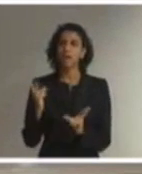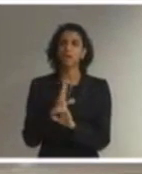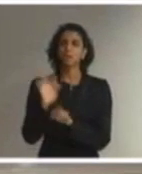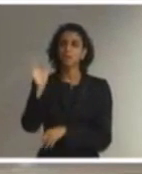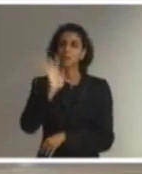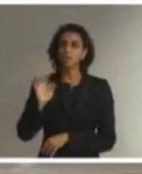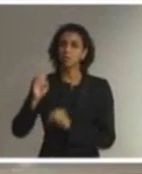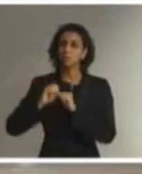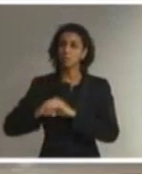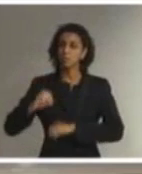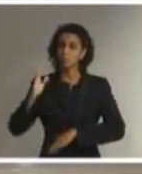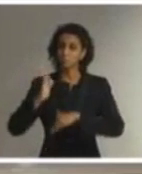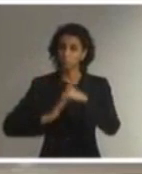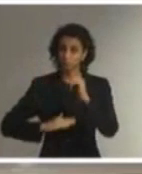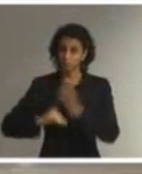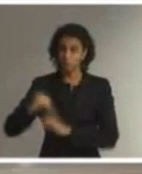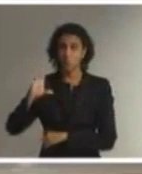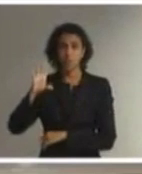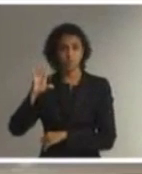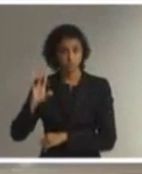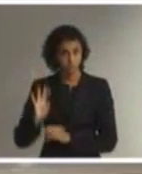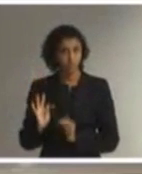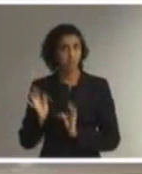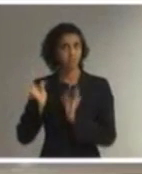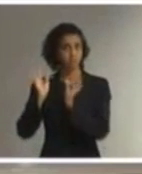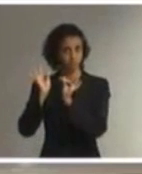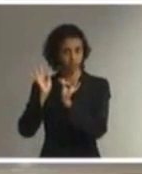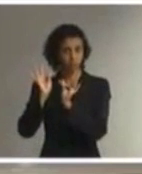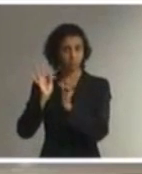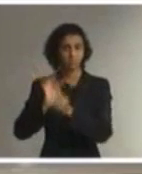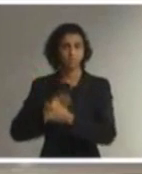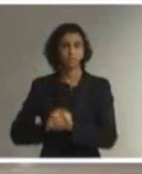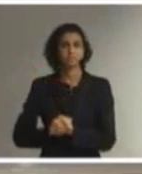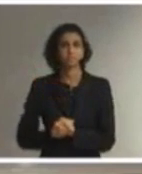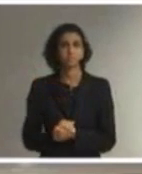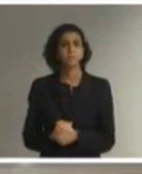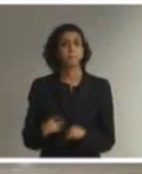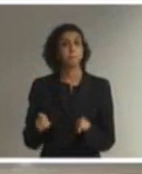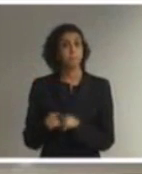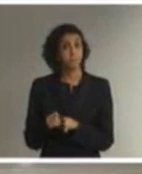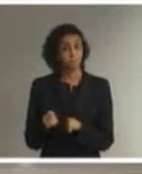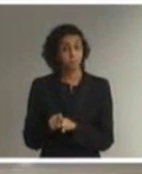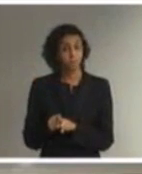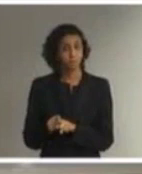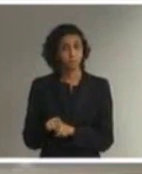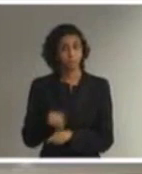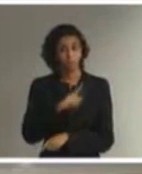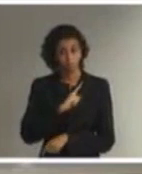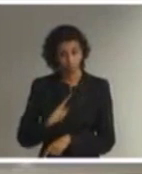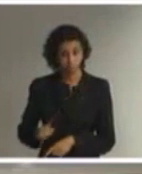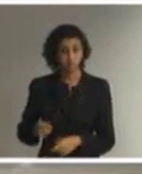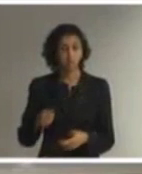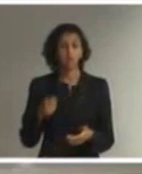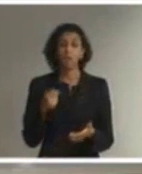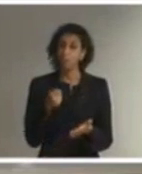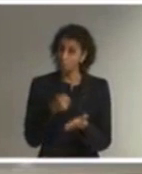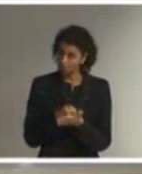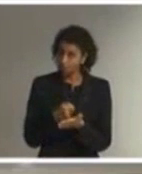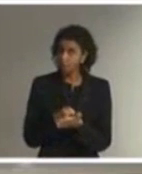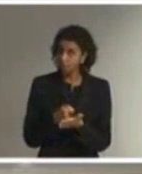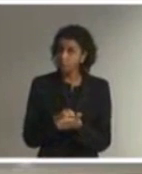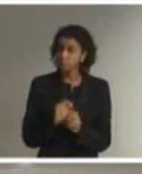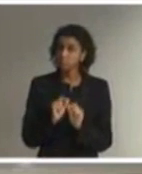Educação Profissional Científica e Tecnológica e obriga o Estado a ofertar